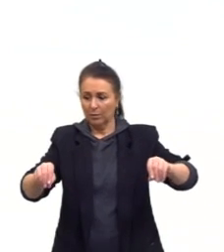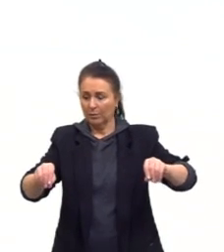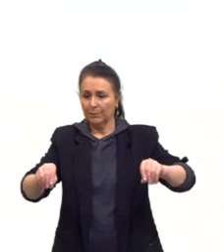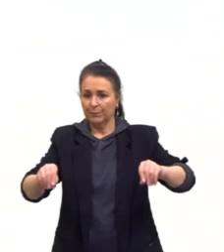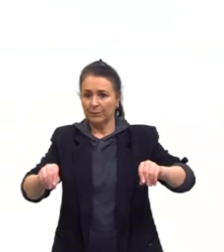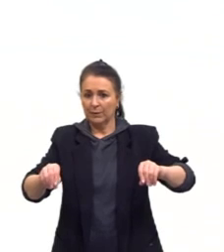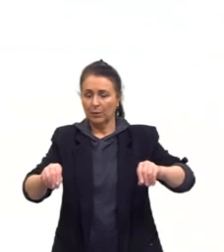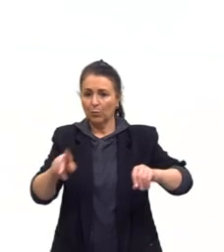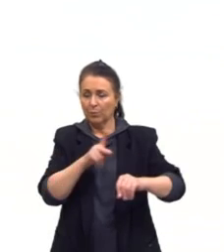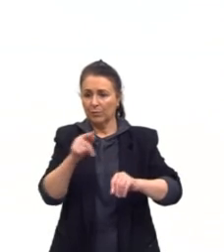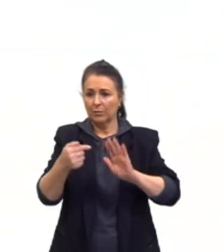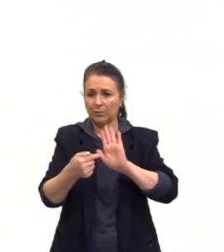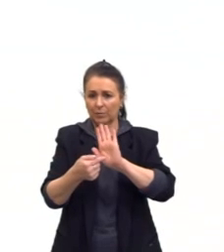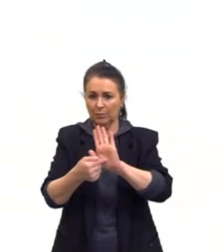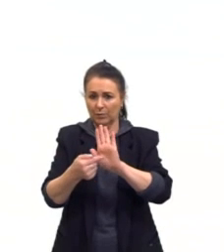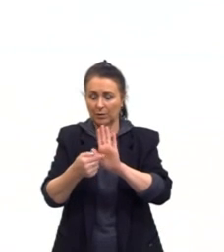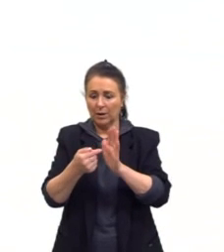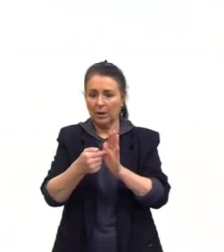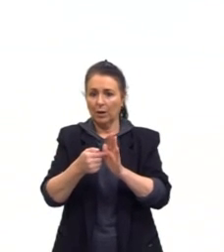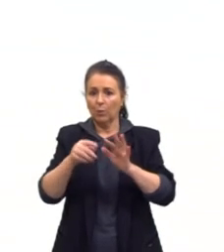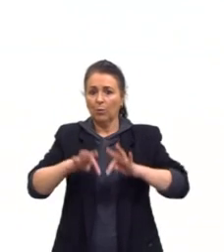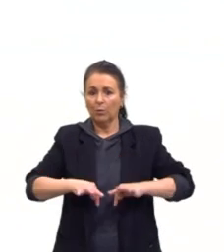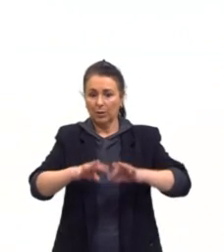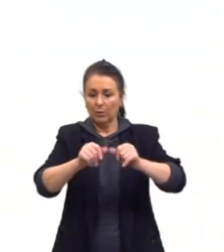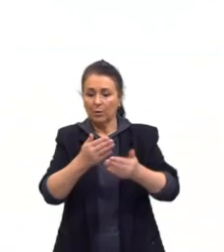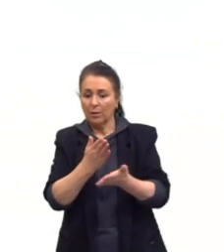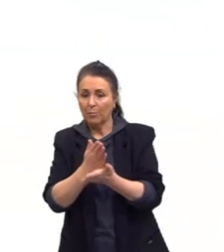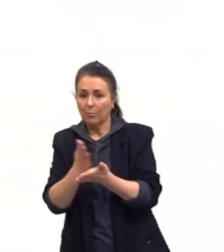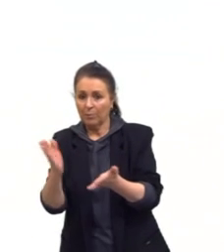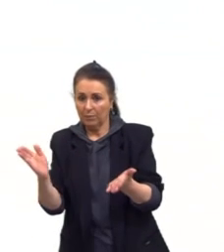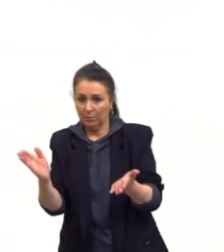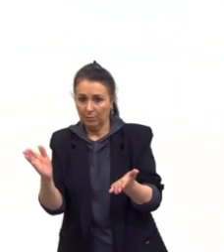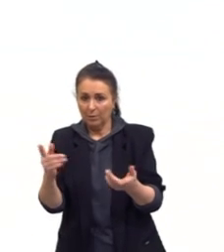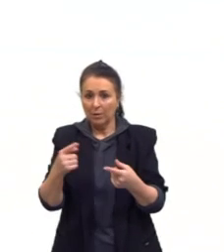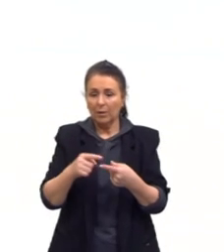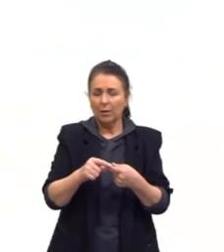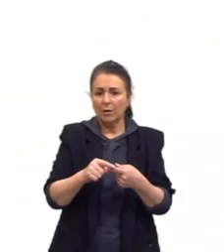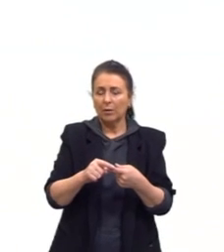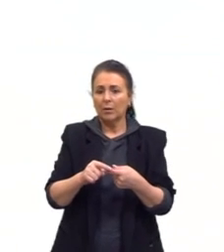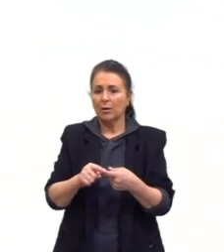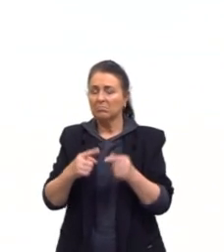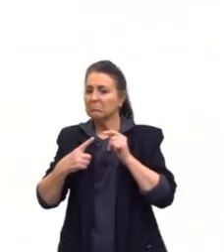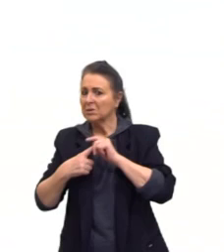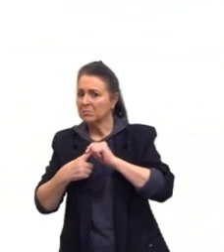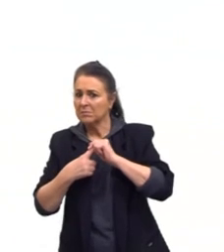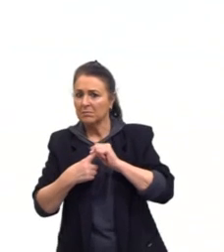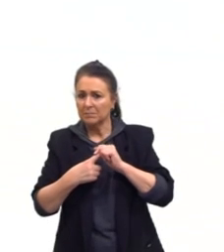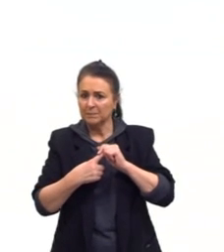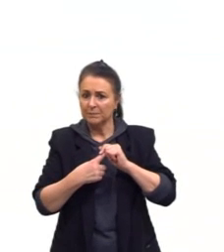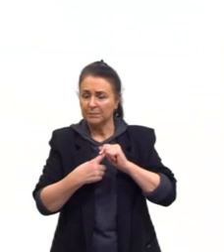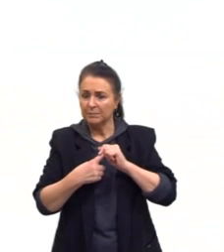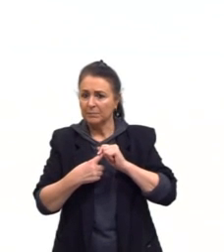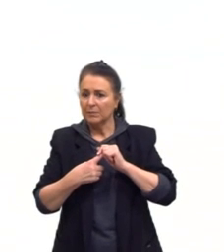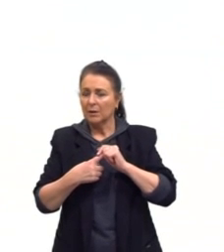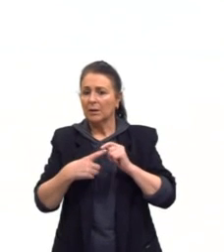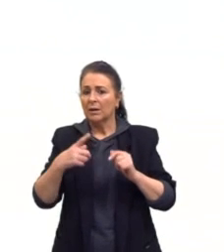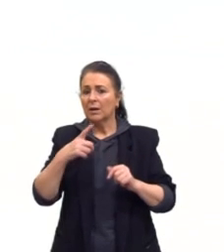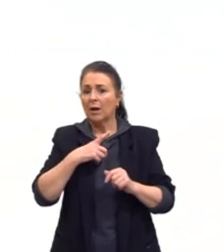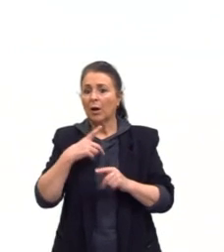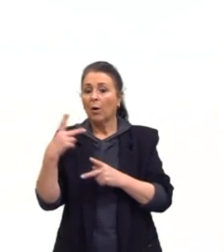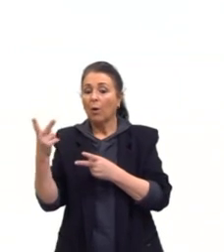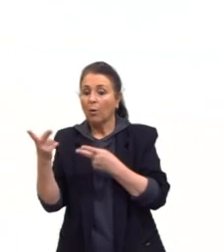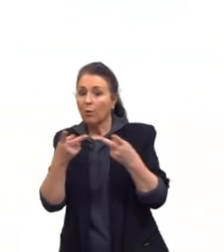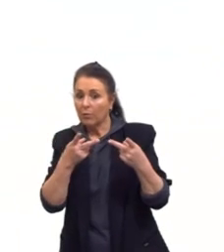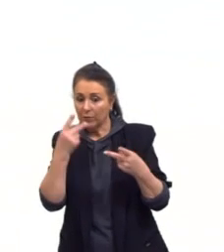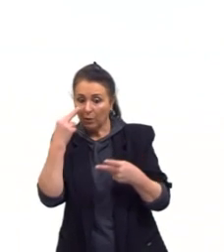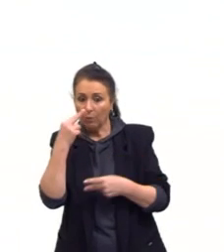as partes que foram perdidas por ela, tá? As partes principais aí, convido vocês a darem